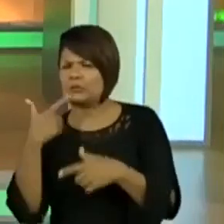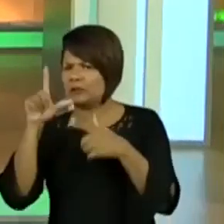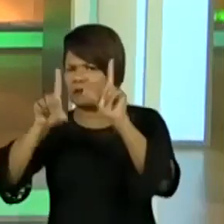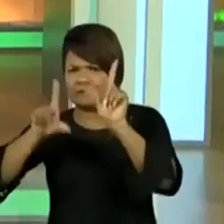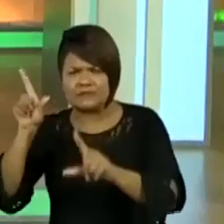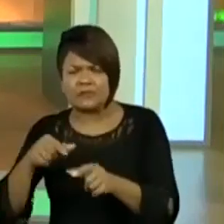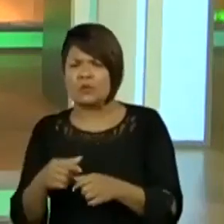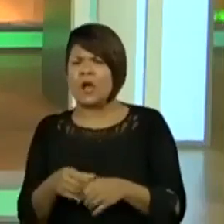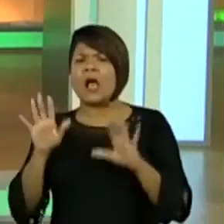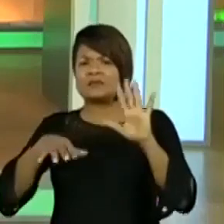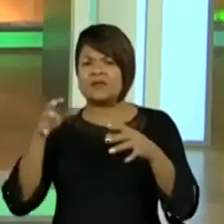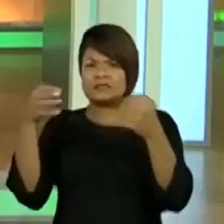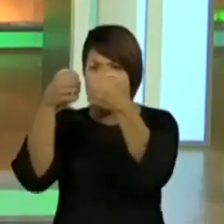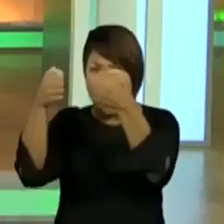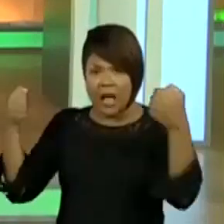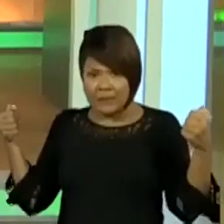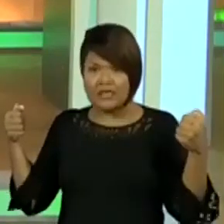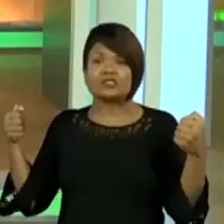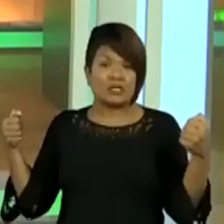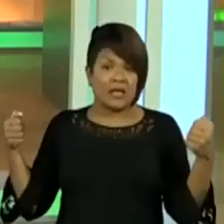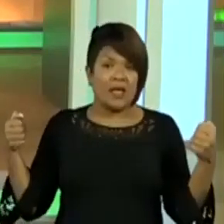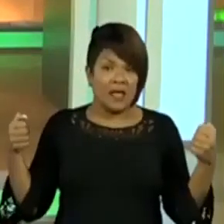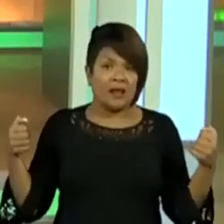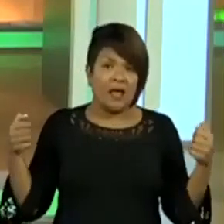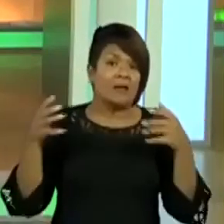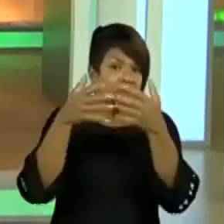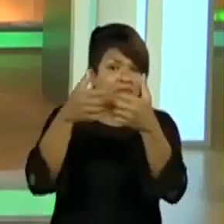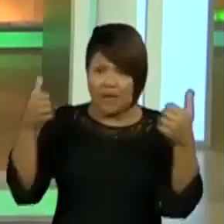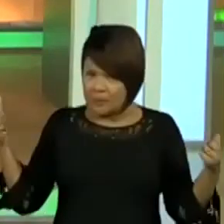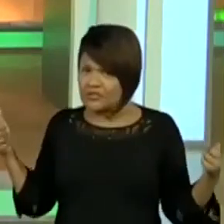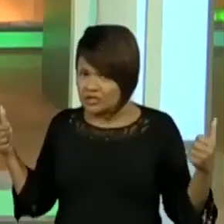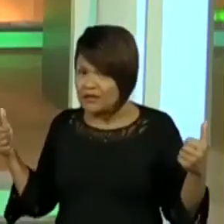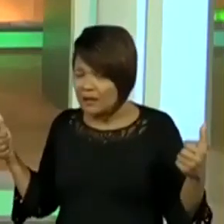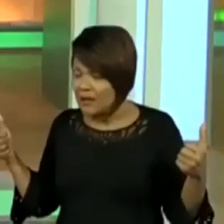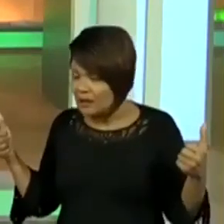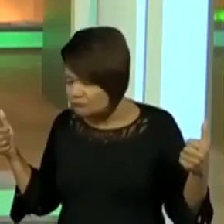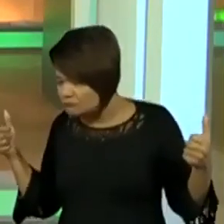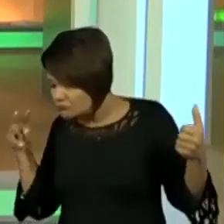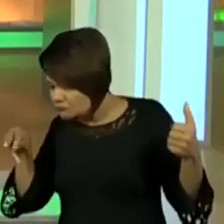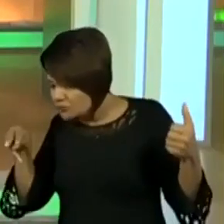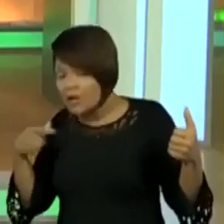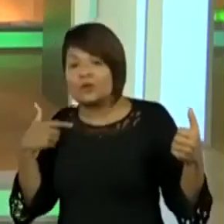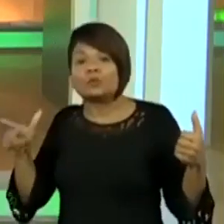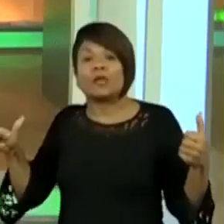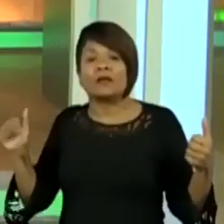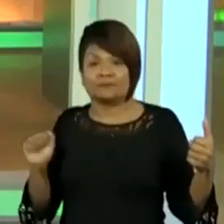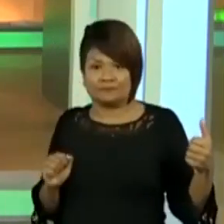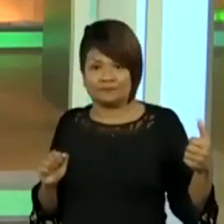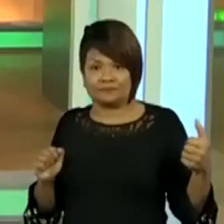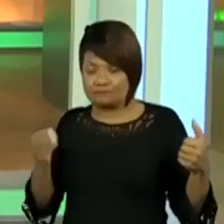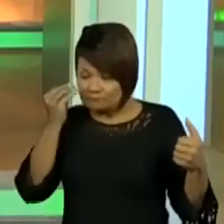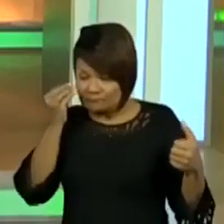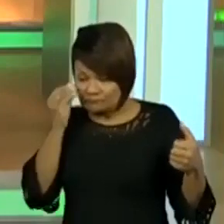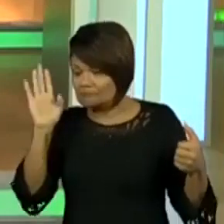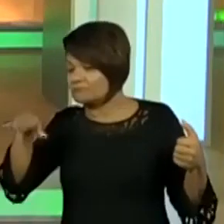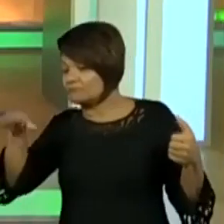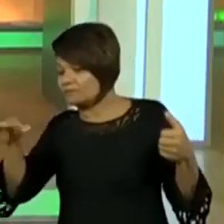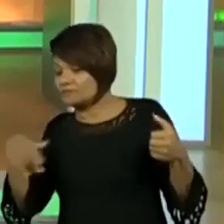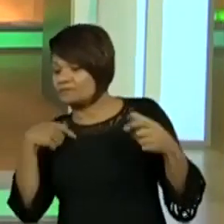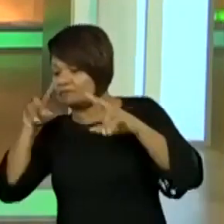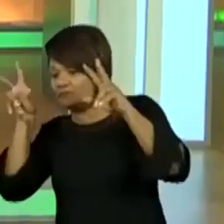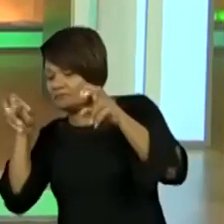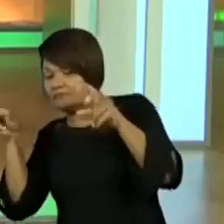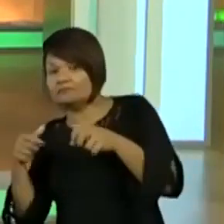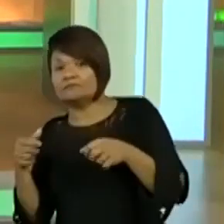tu abre a janela, ao olhar a sua janela, você já observa pessoas que não têm. Fala, tenta conversar, ó, o assunto é